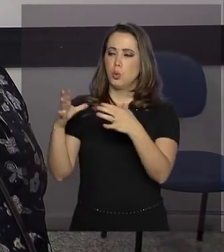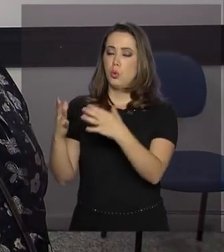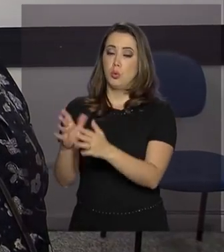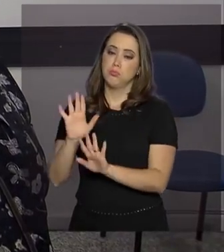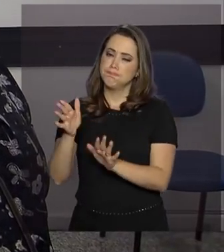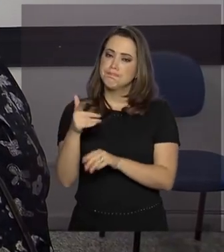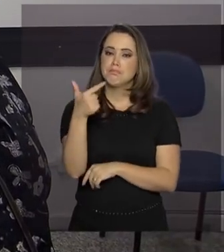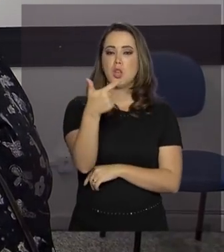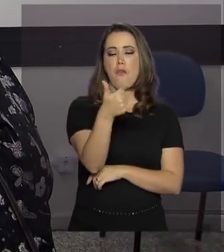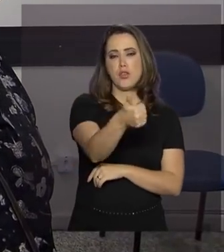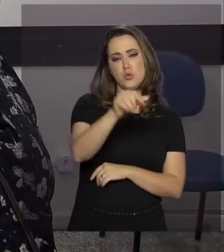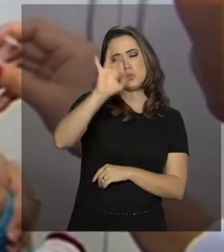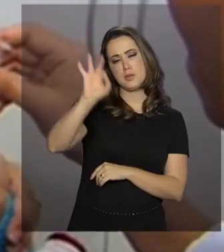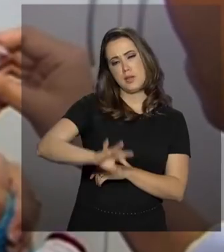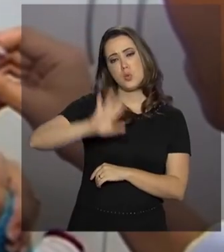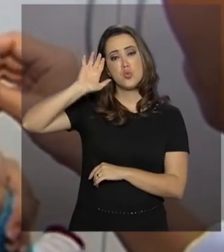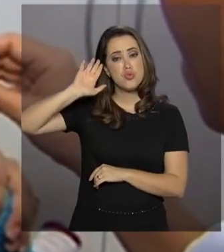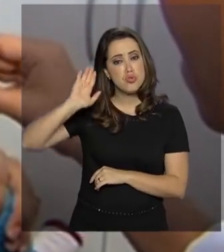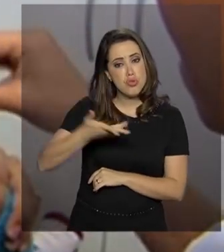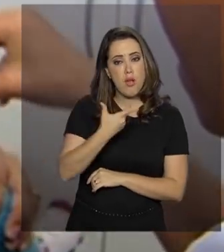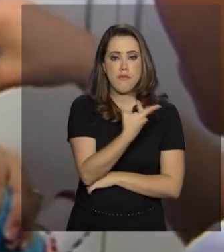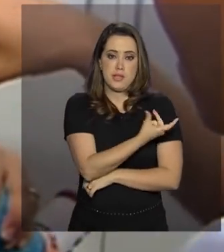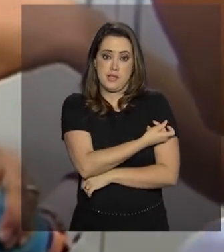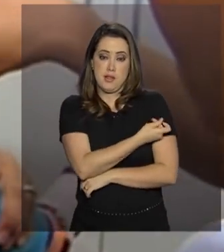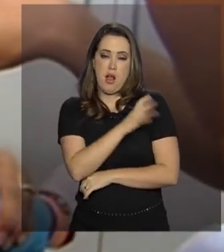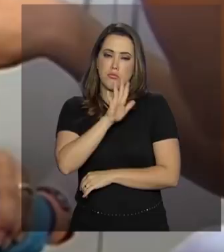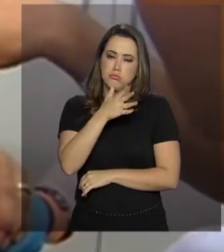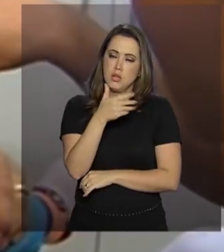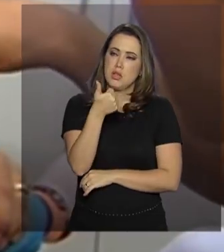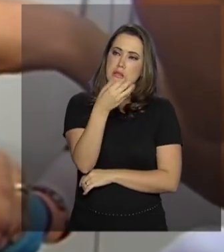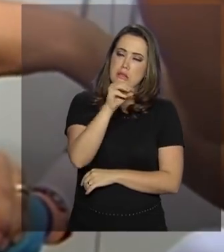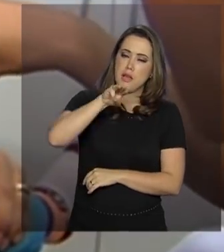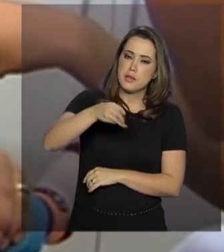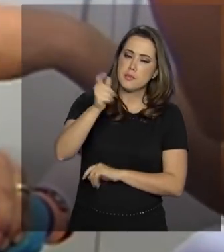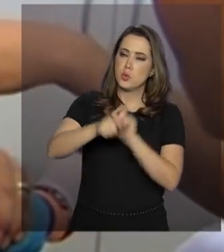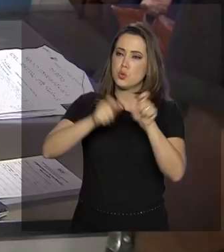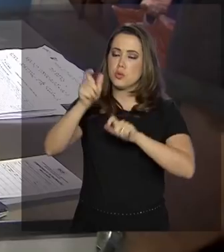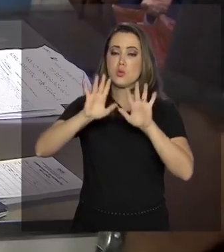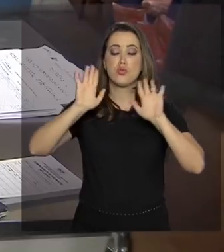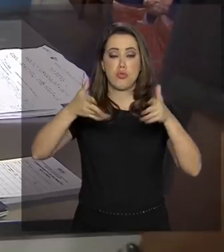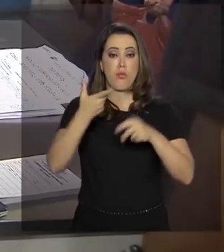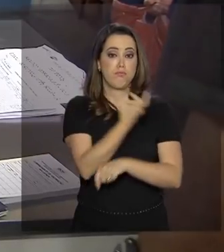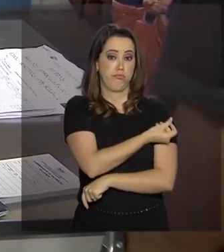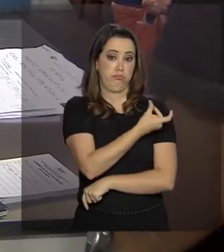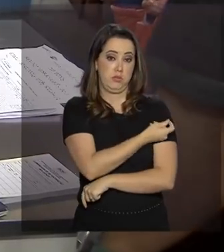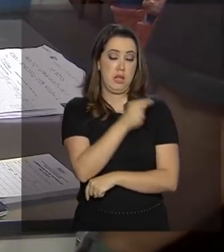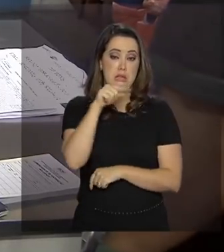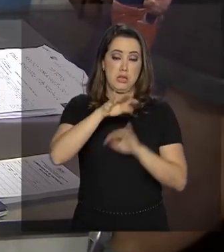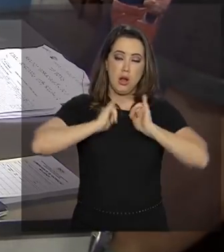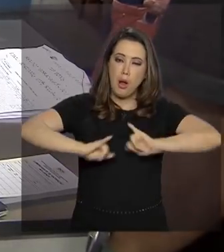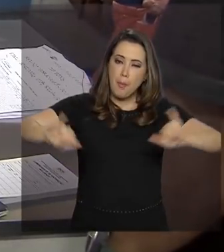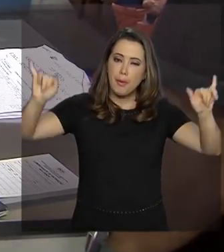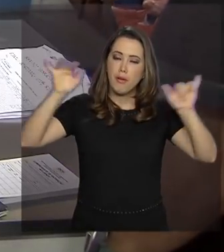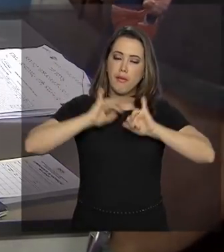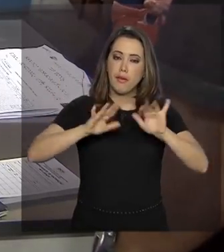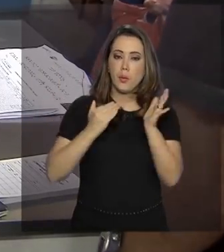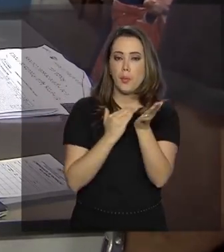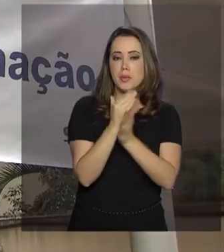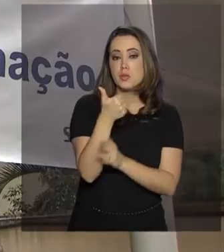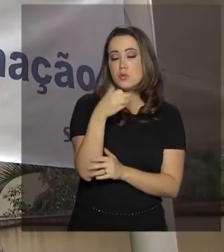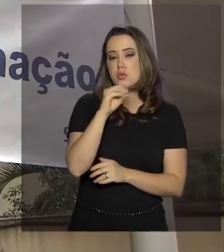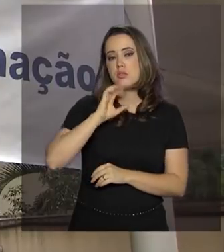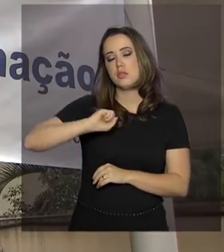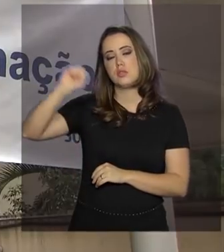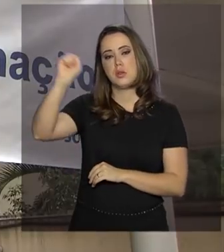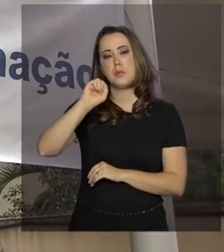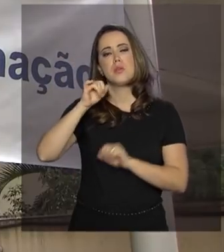21% já foi vacinado, o que dá mais ou menos 10 milhões de pessoas. Para a campanha deste ano, que teve início no dia 10 de abril,